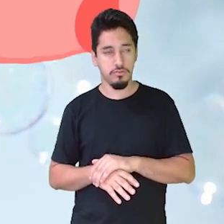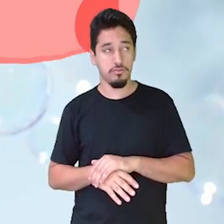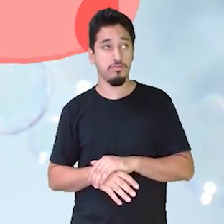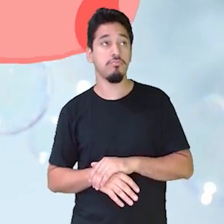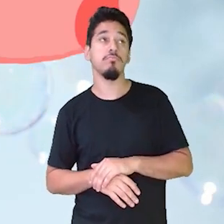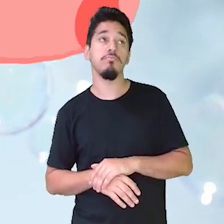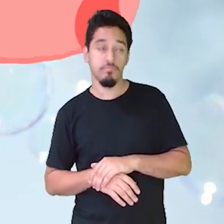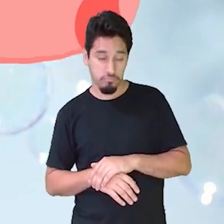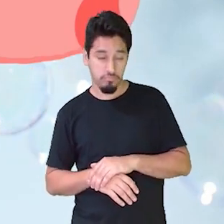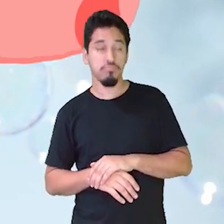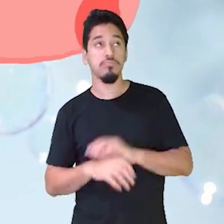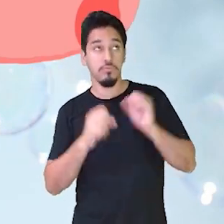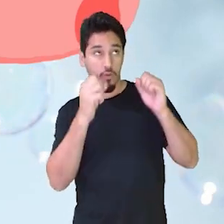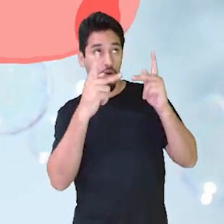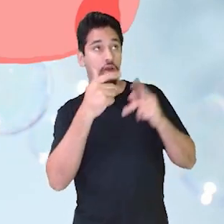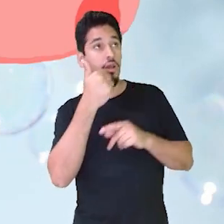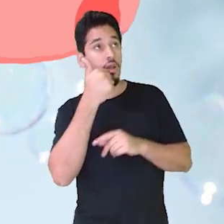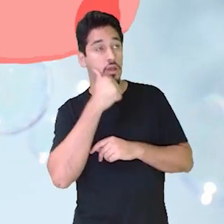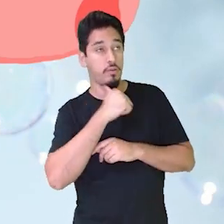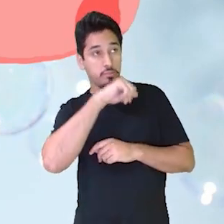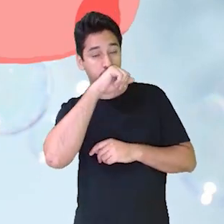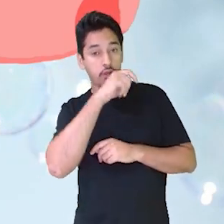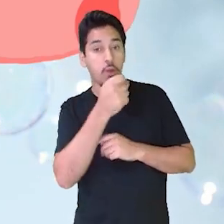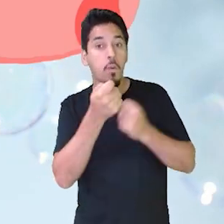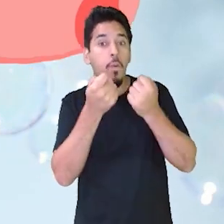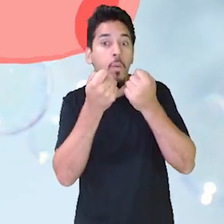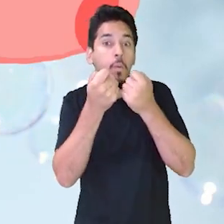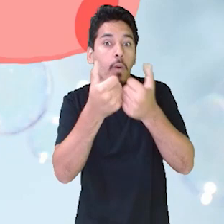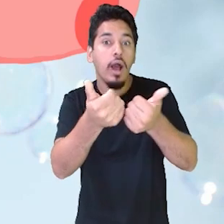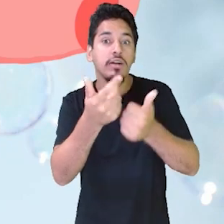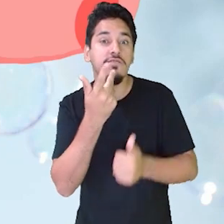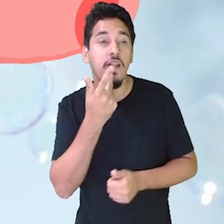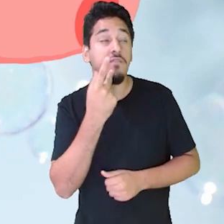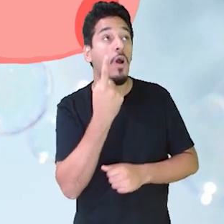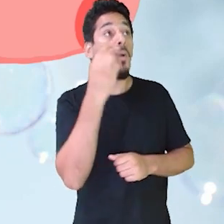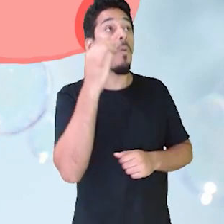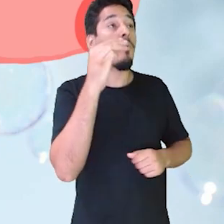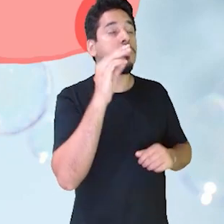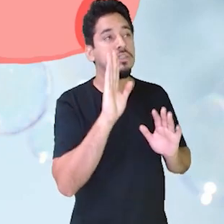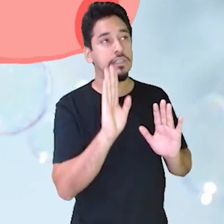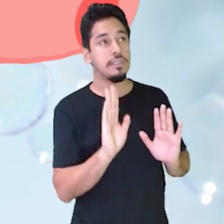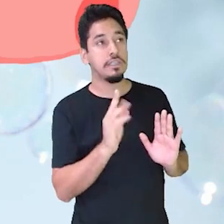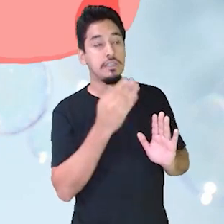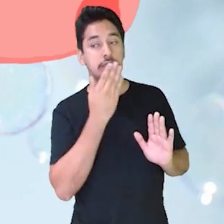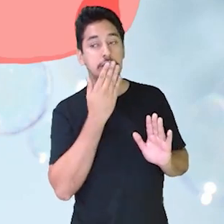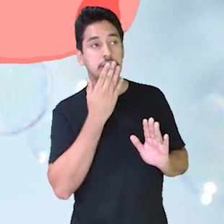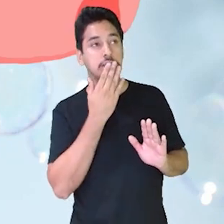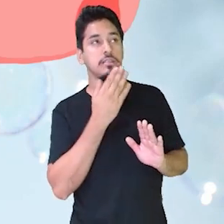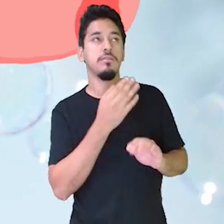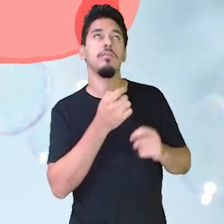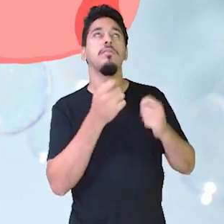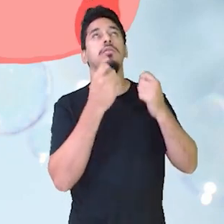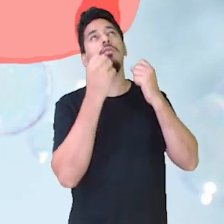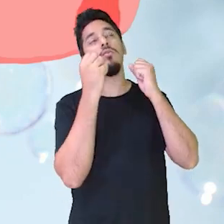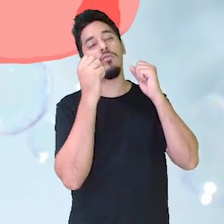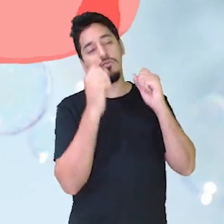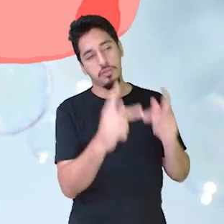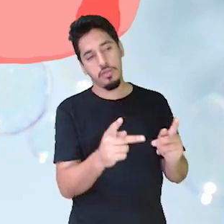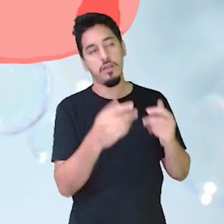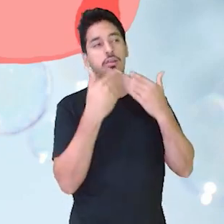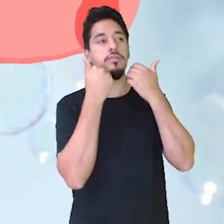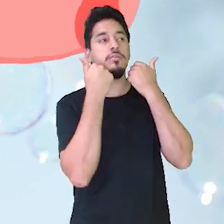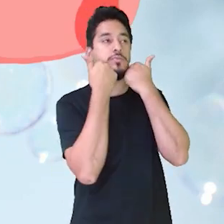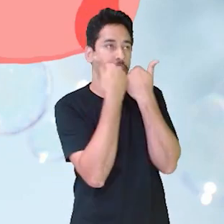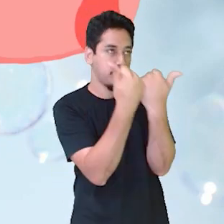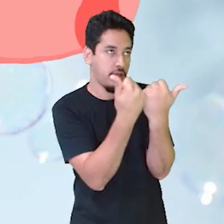bom, mamãe. Tá bom. Ele quase dizia só um minutinho. Mas ele disse assim. Tá bom, mamãe.